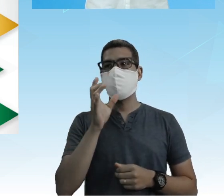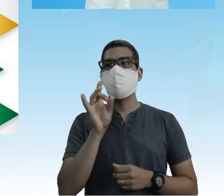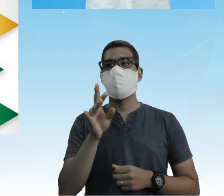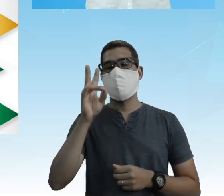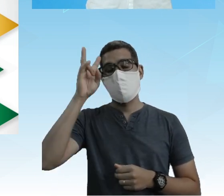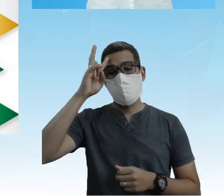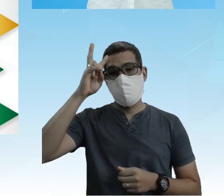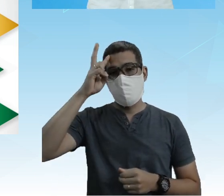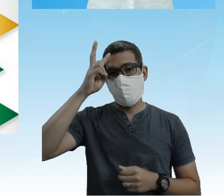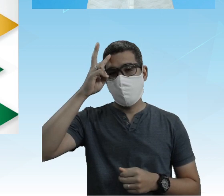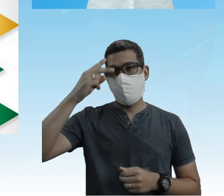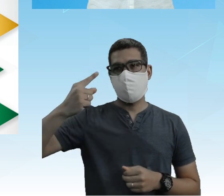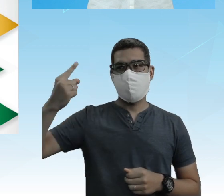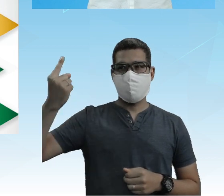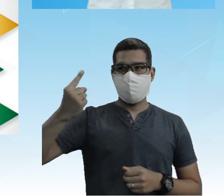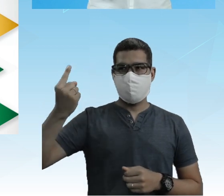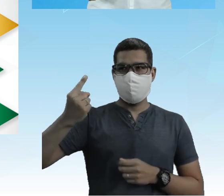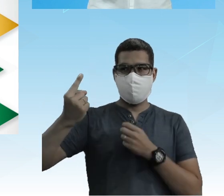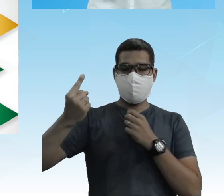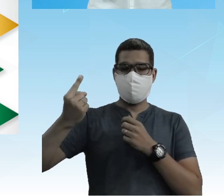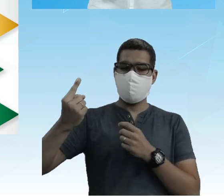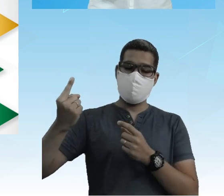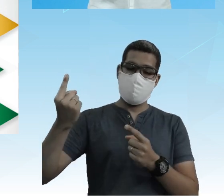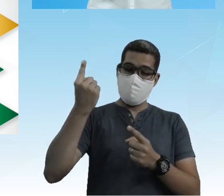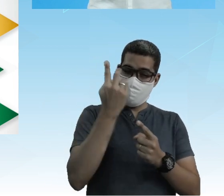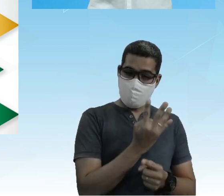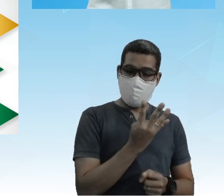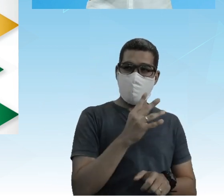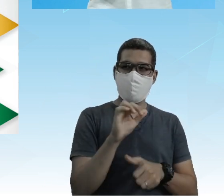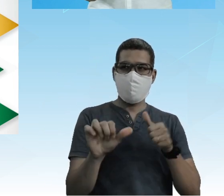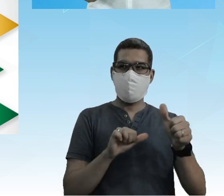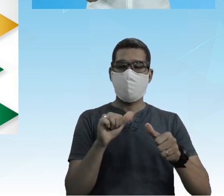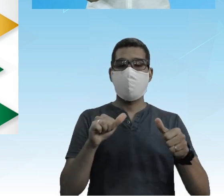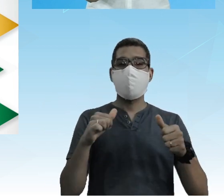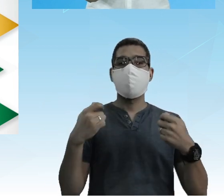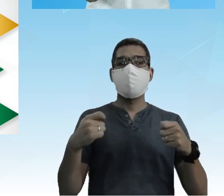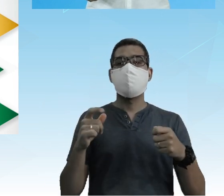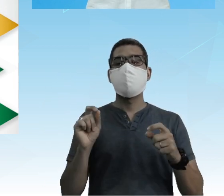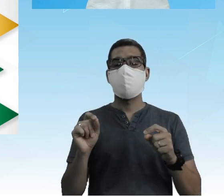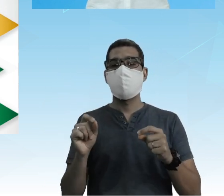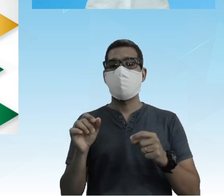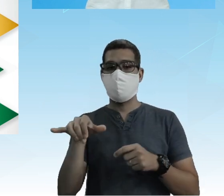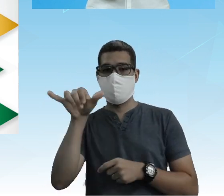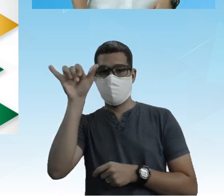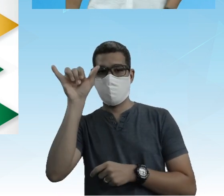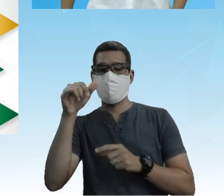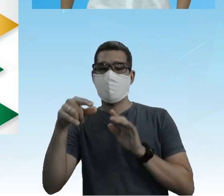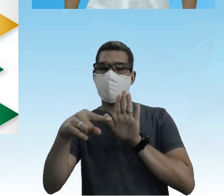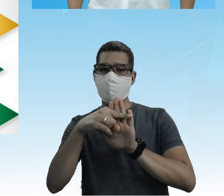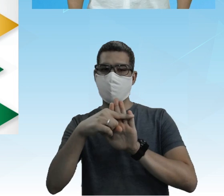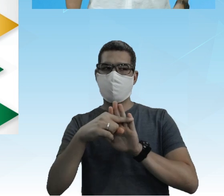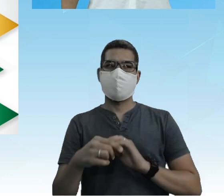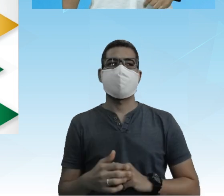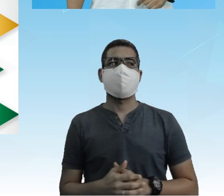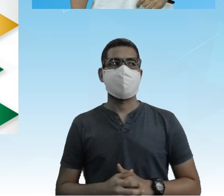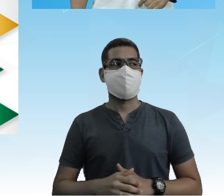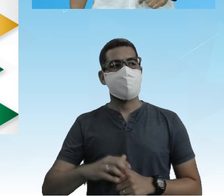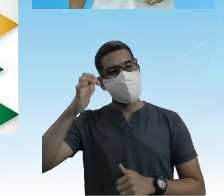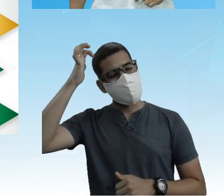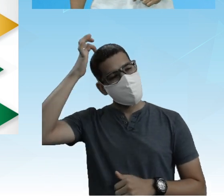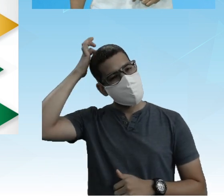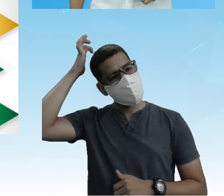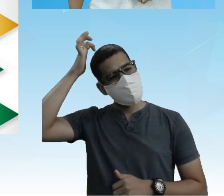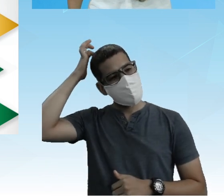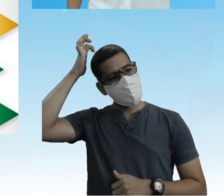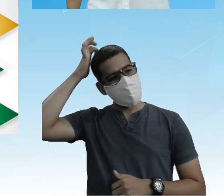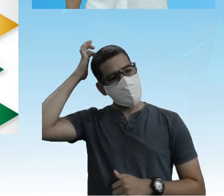lembrar Primeiro Para ir para o quarto Quem tem que ficar Negativo é Y Tá? Vamos lá? Como o polígono